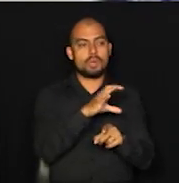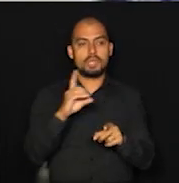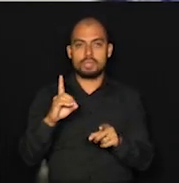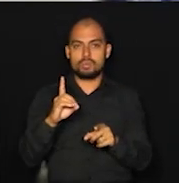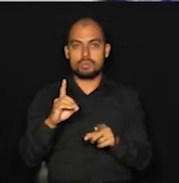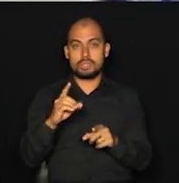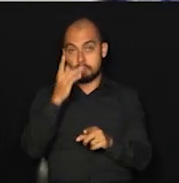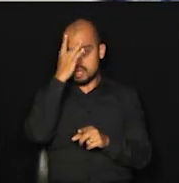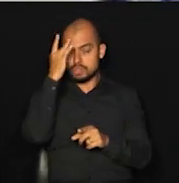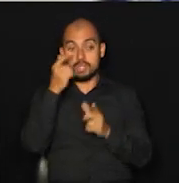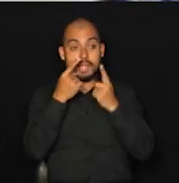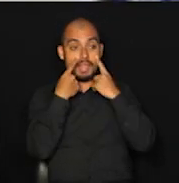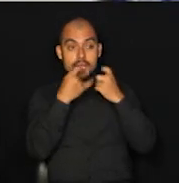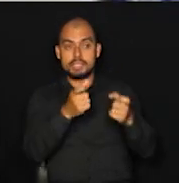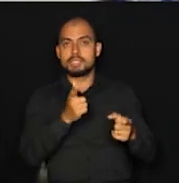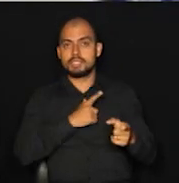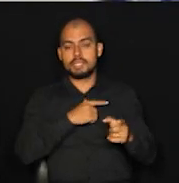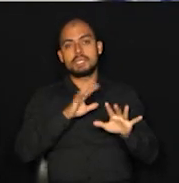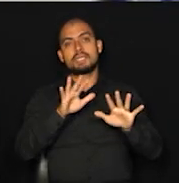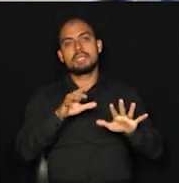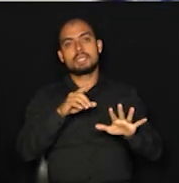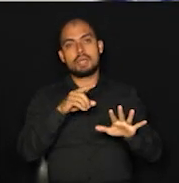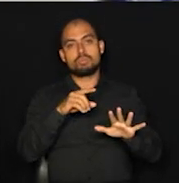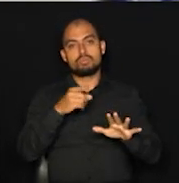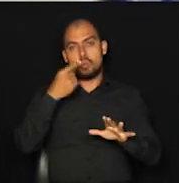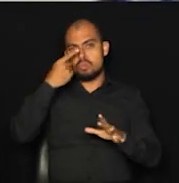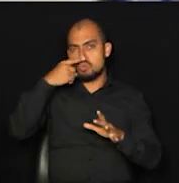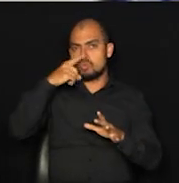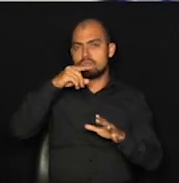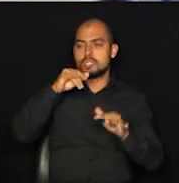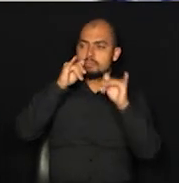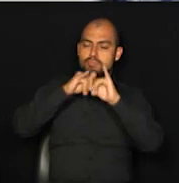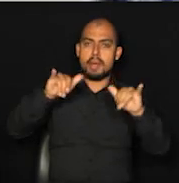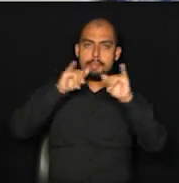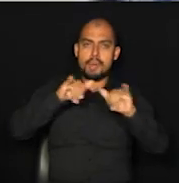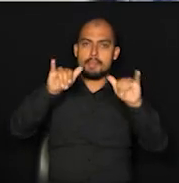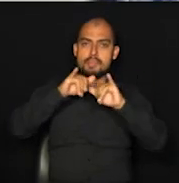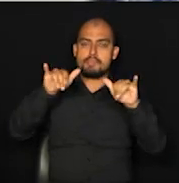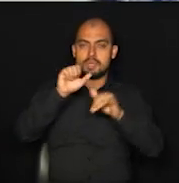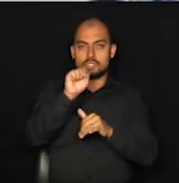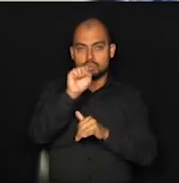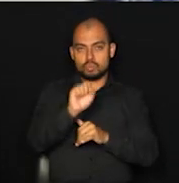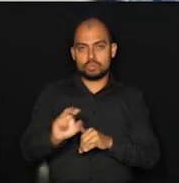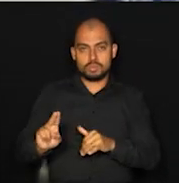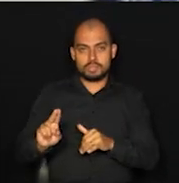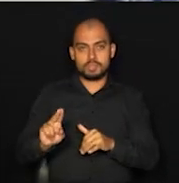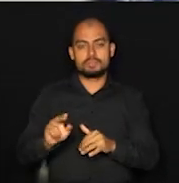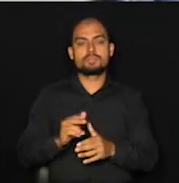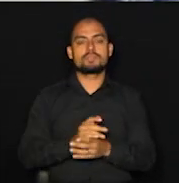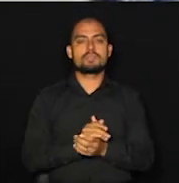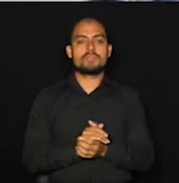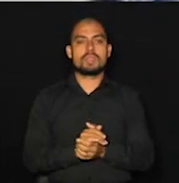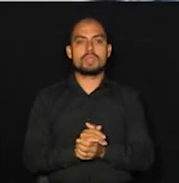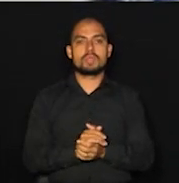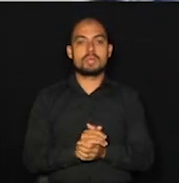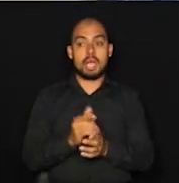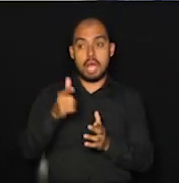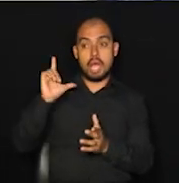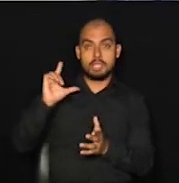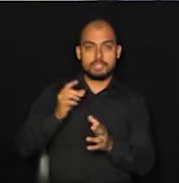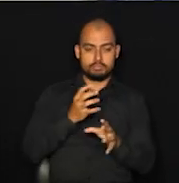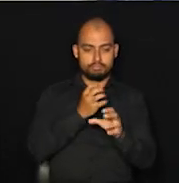acabamos ampliando e fazendo todo o Ouro Verde, exatamente, toda a região sudoeste. No último balanço, nós tínhamos